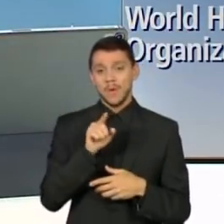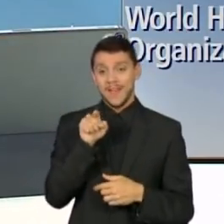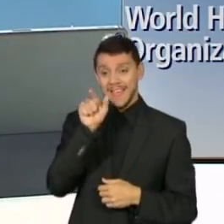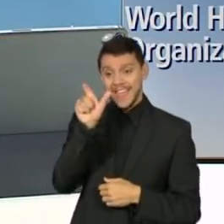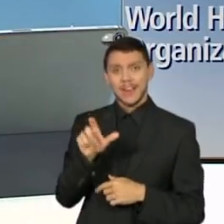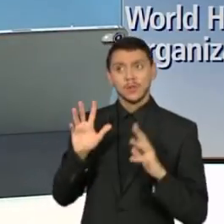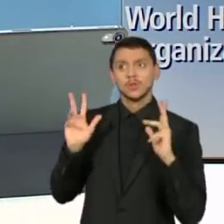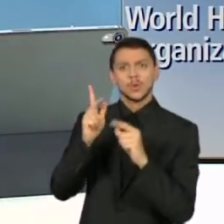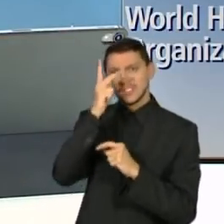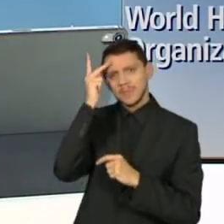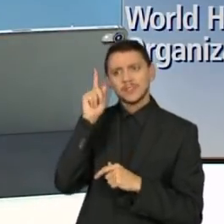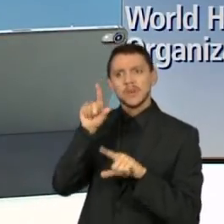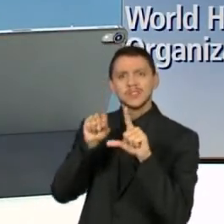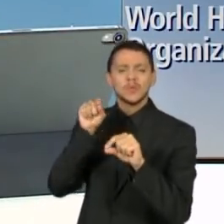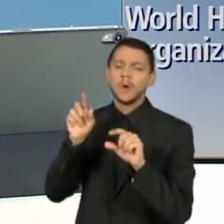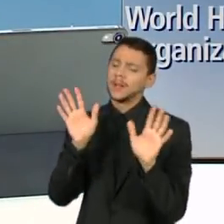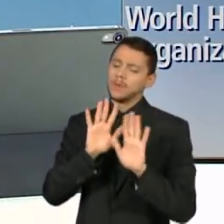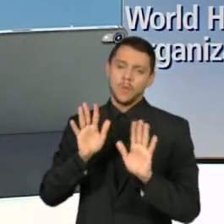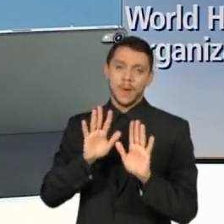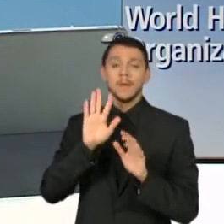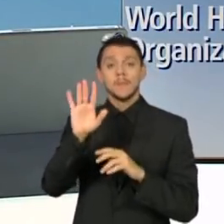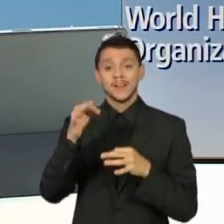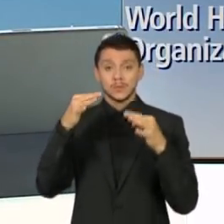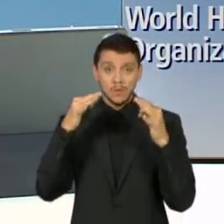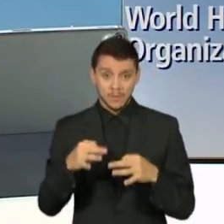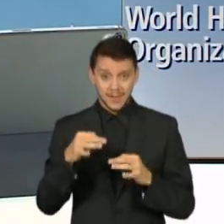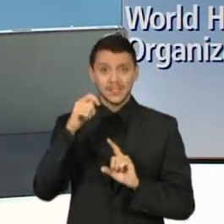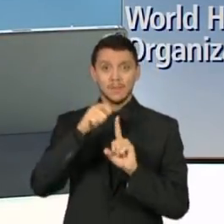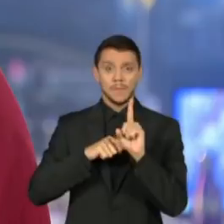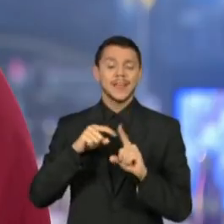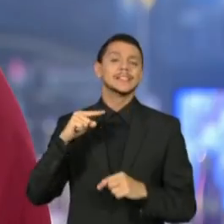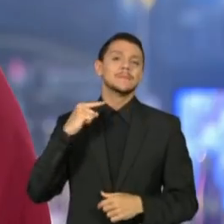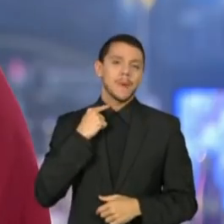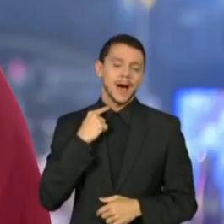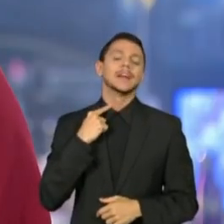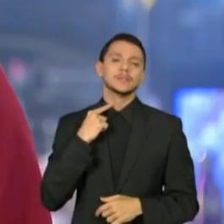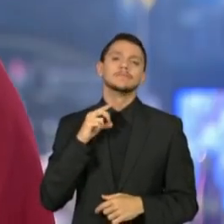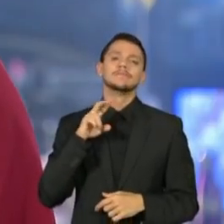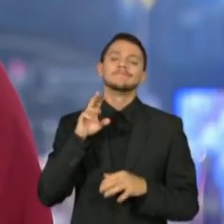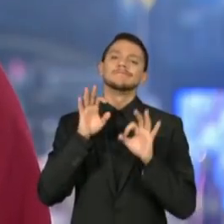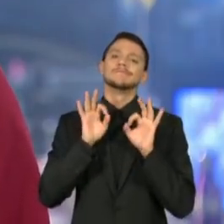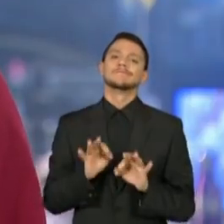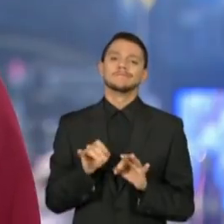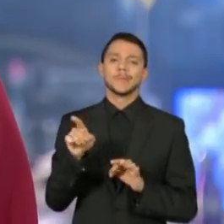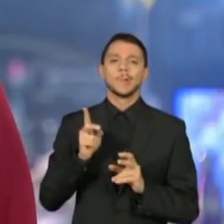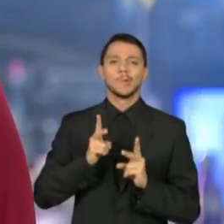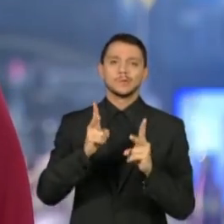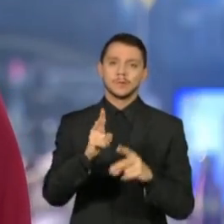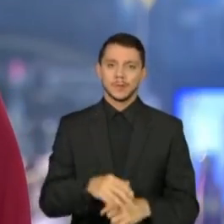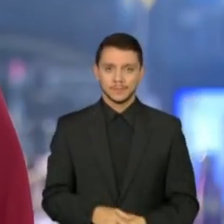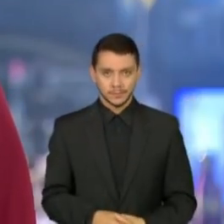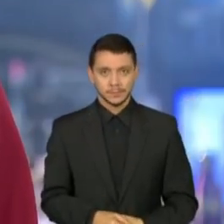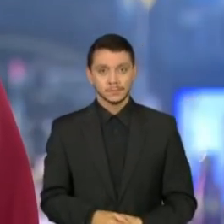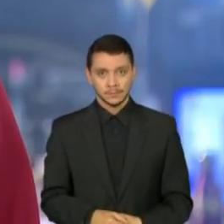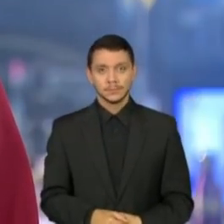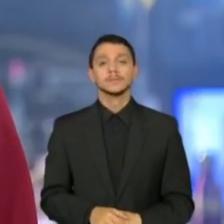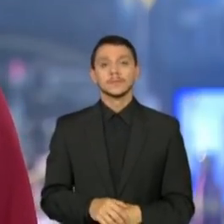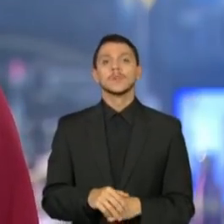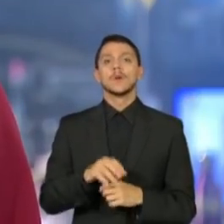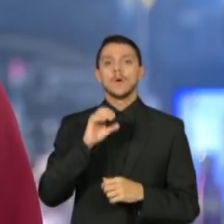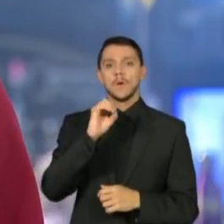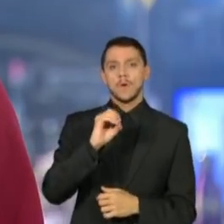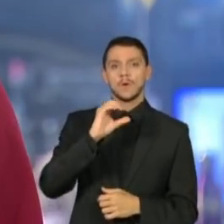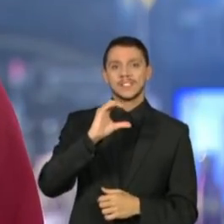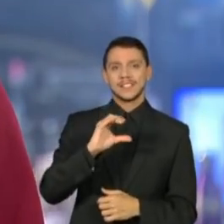mas a confirmação do nome dele em maio é dada como certa. A Organização para a Cooperação e